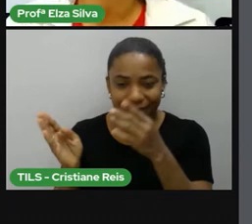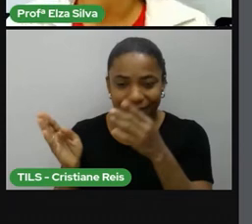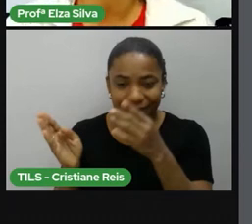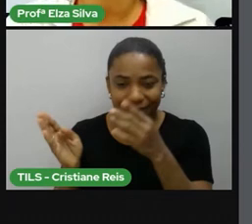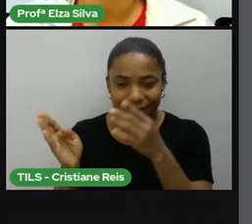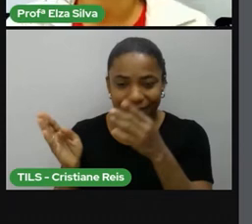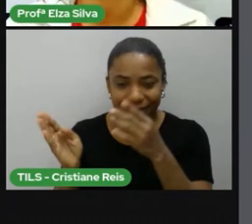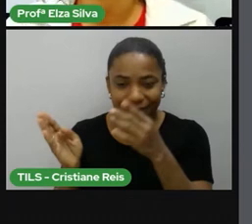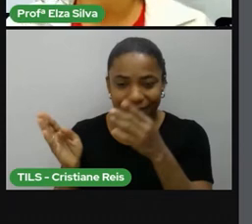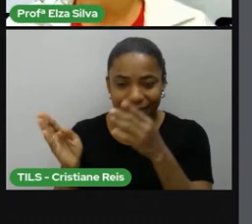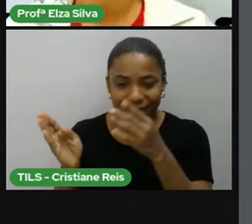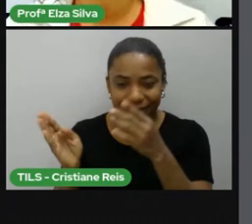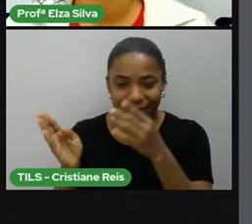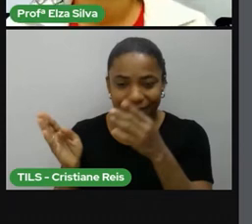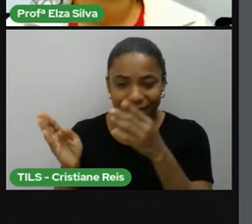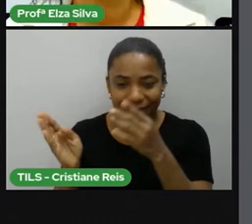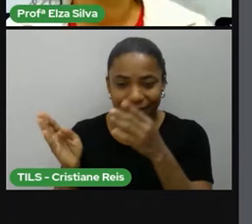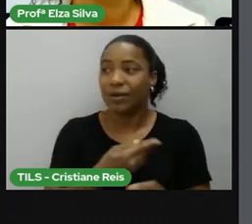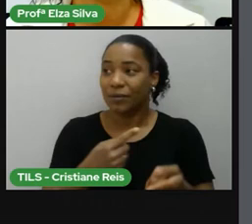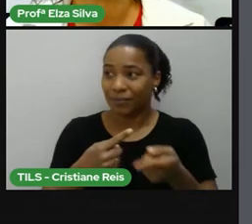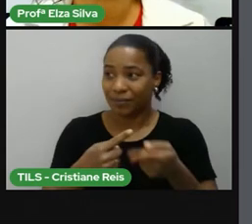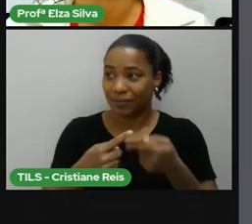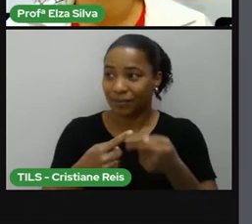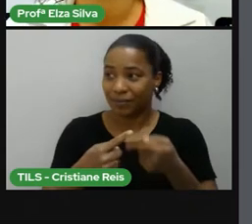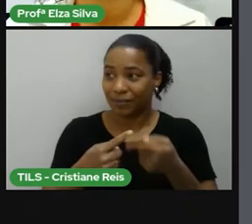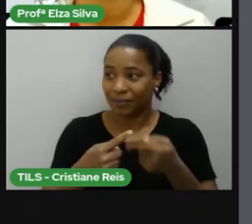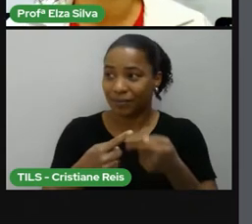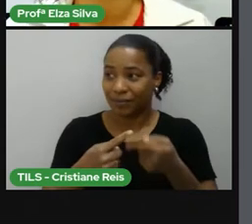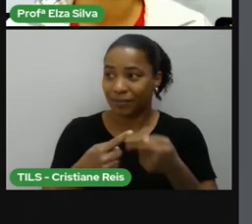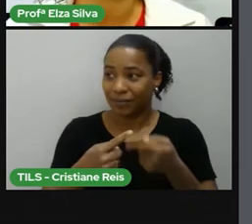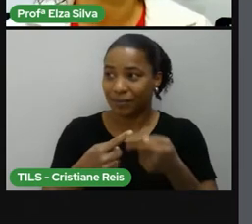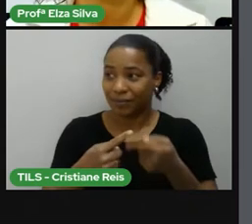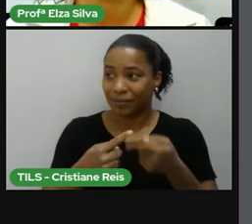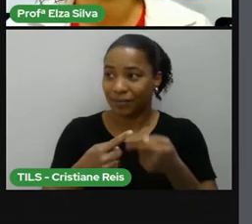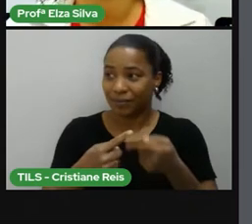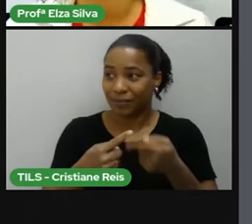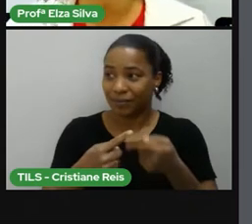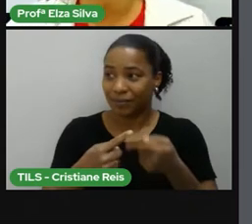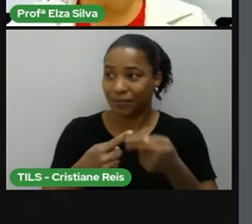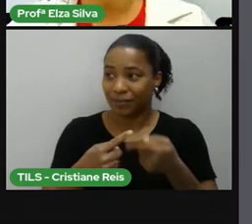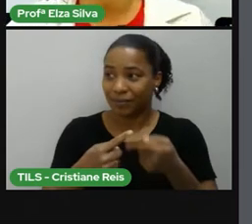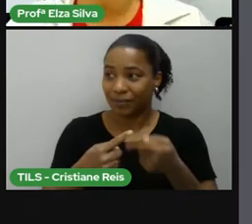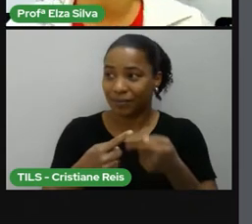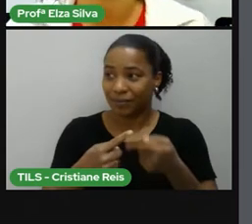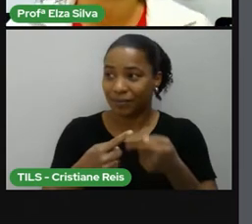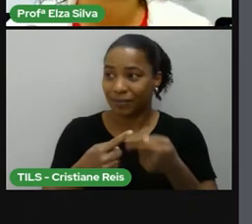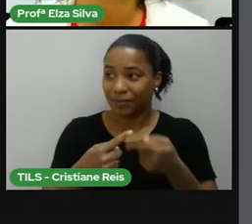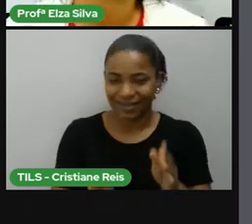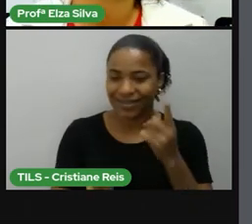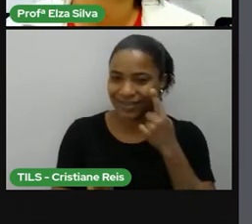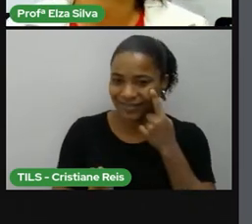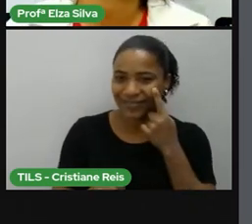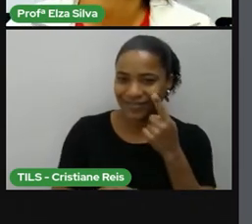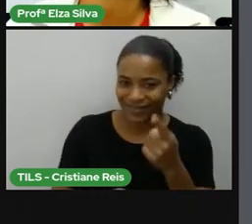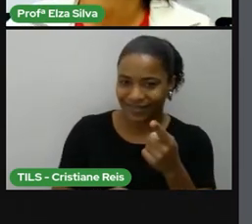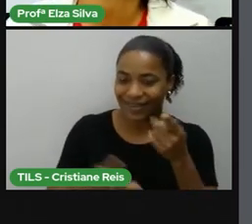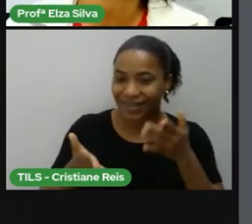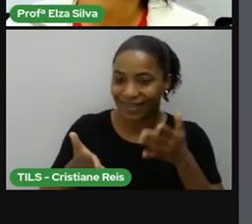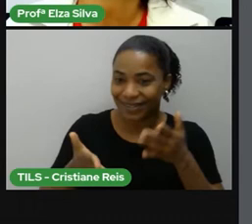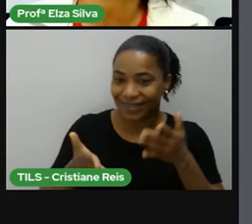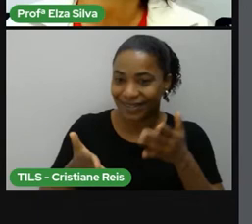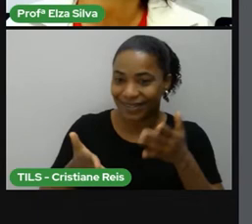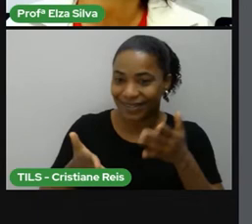trata do ano quando ela nasceu. She was born in 1931. Ela nasceu em